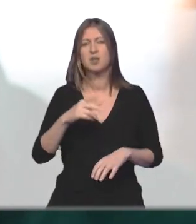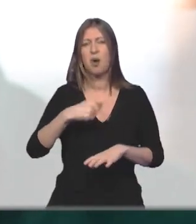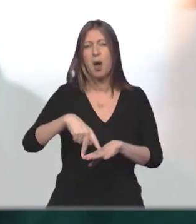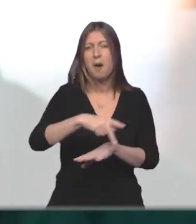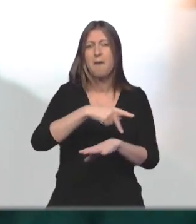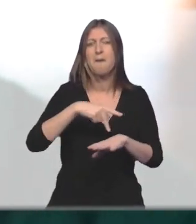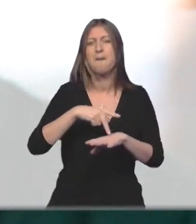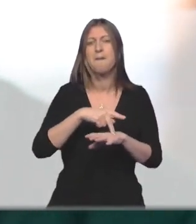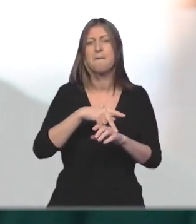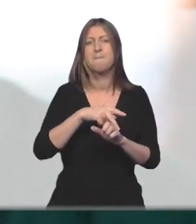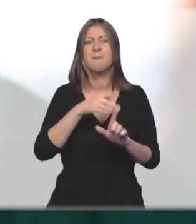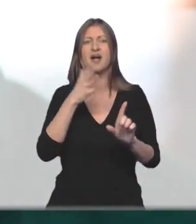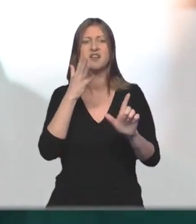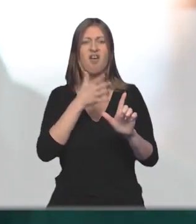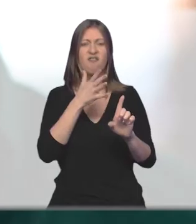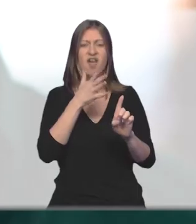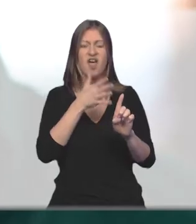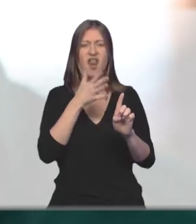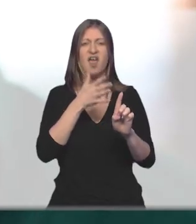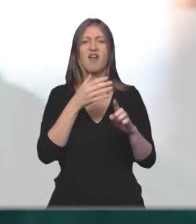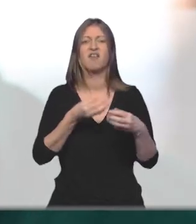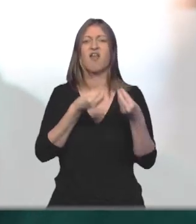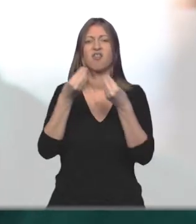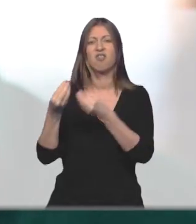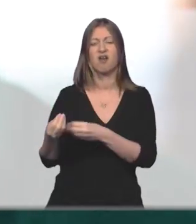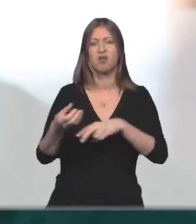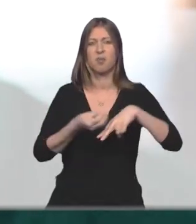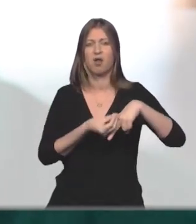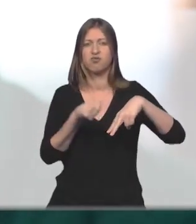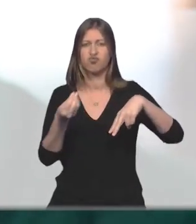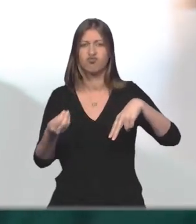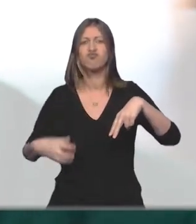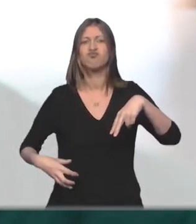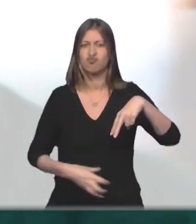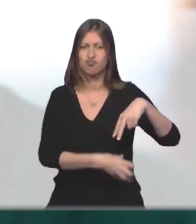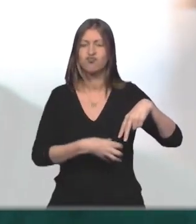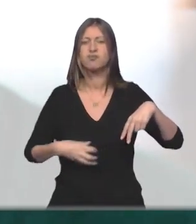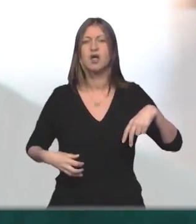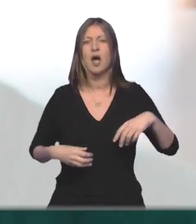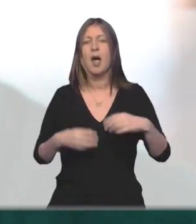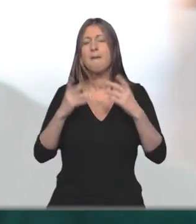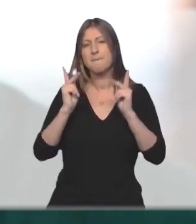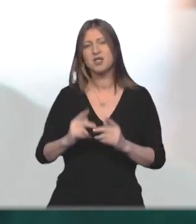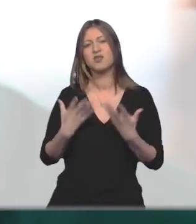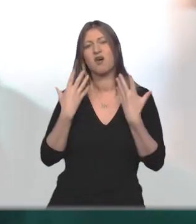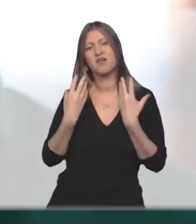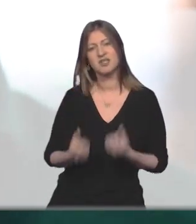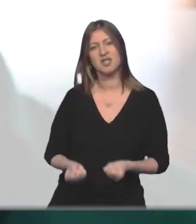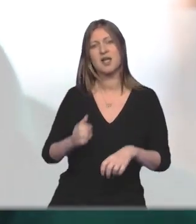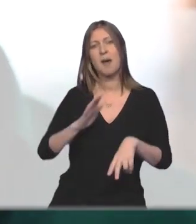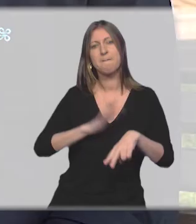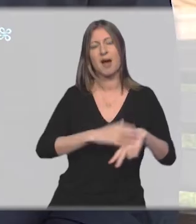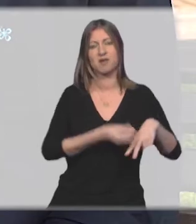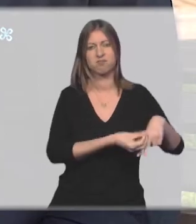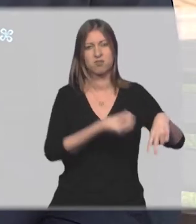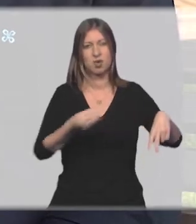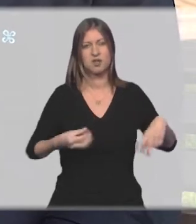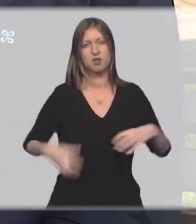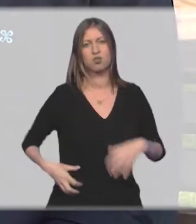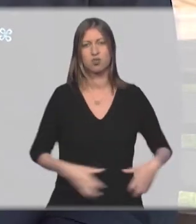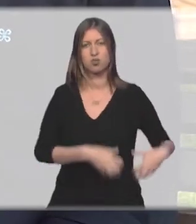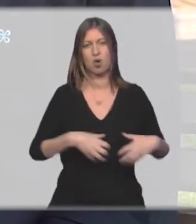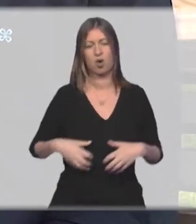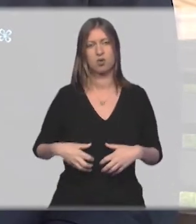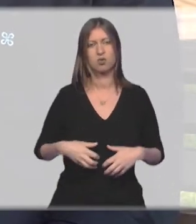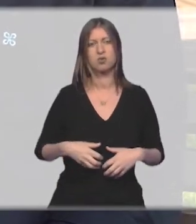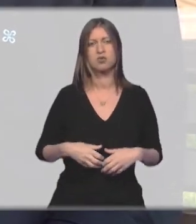países referências em transplante de órgãos, as pessoas vão acabar aceitando mais a doação dos órgãos. Eu